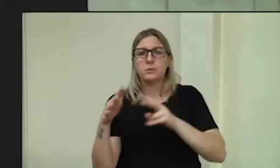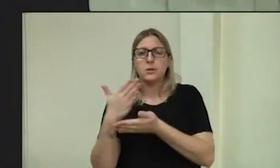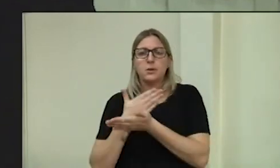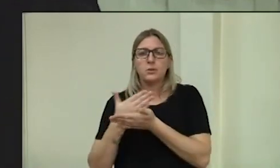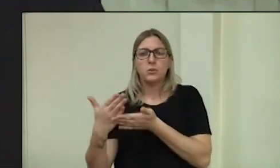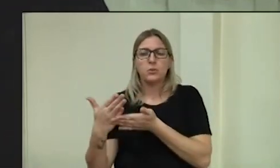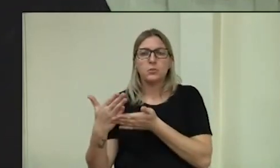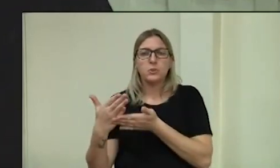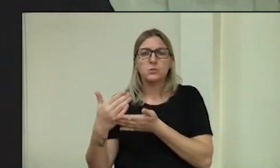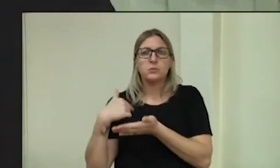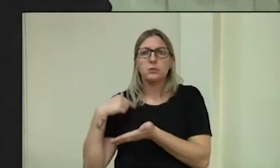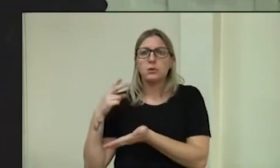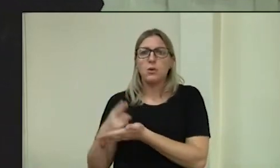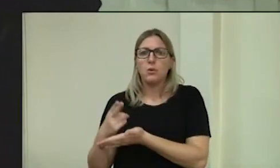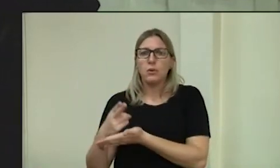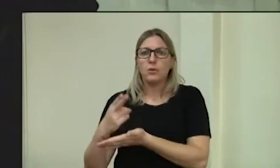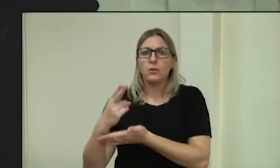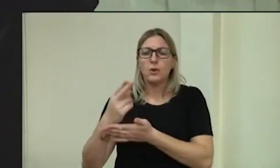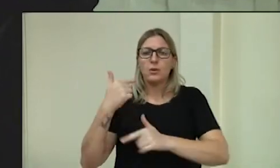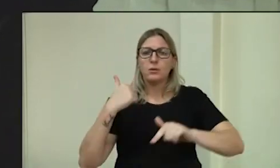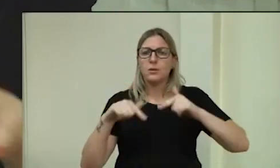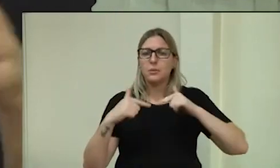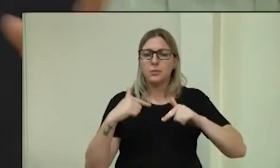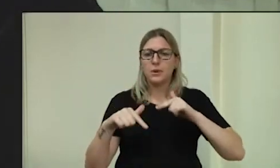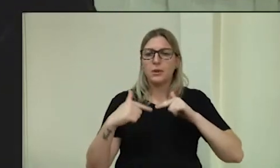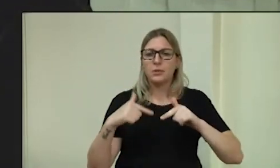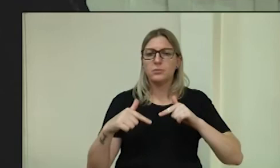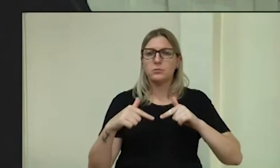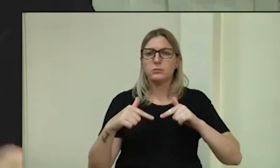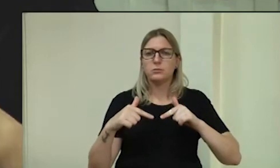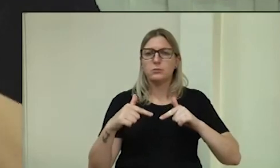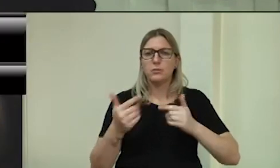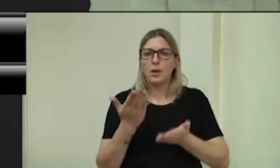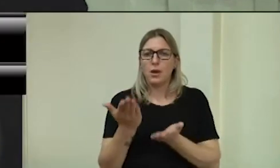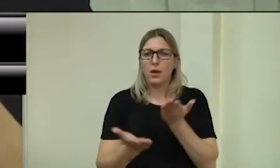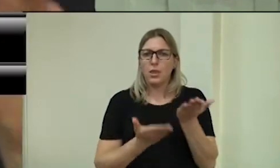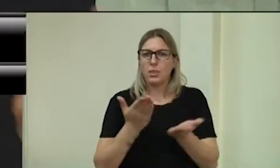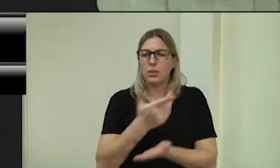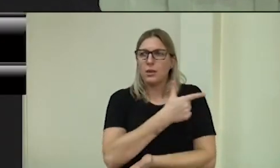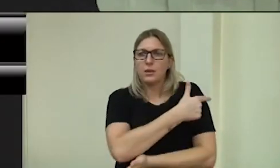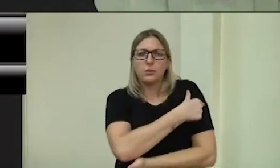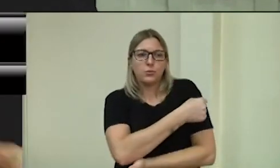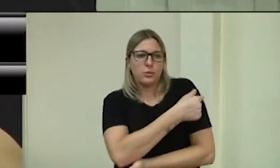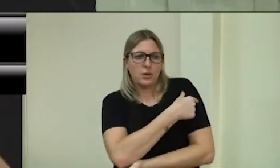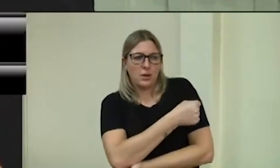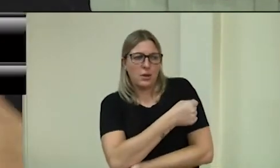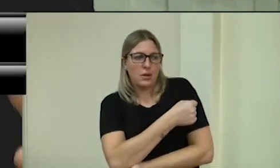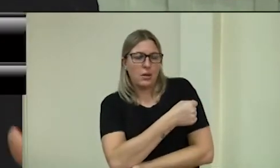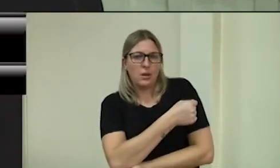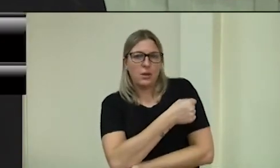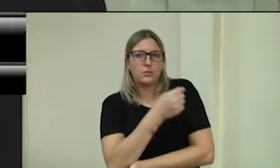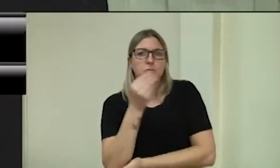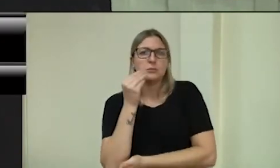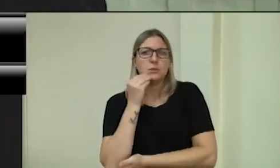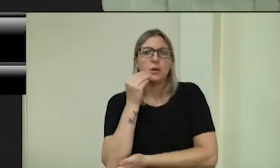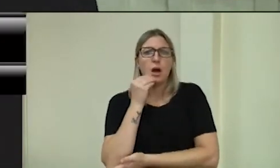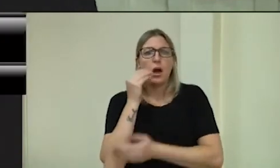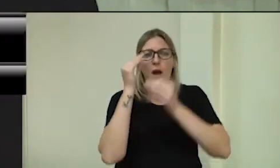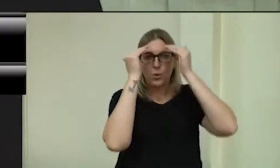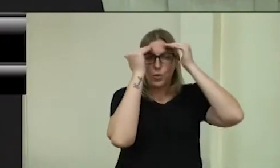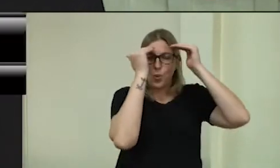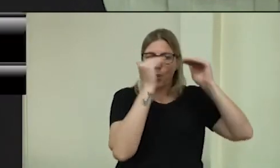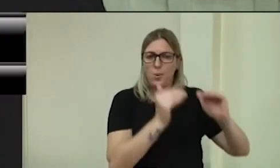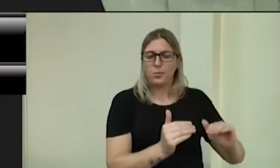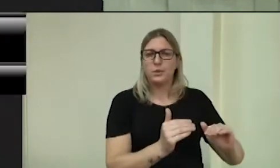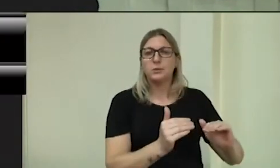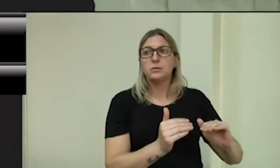e continuei trabalhando. E com clientes, claro, dentro dos conformes que a gente tem